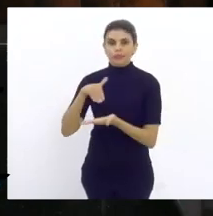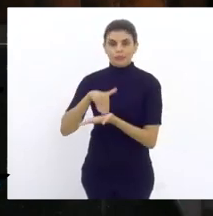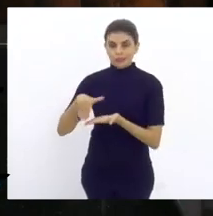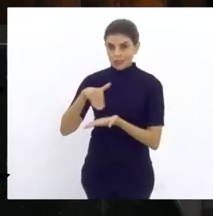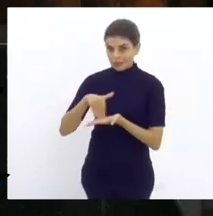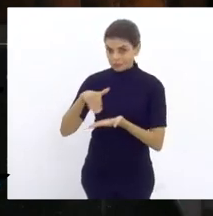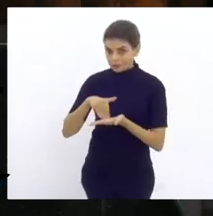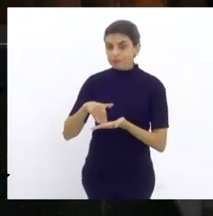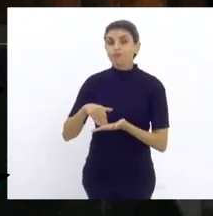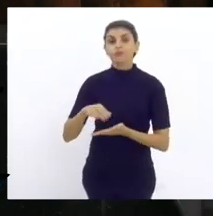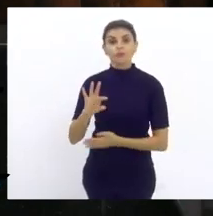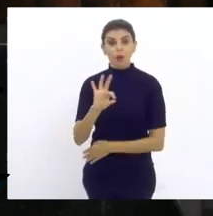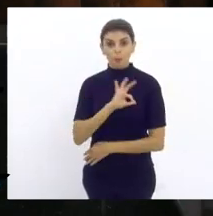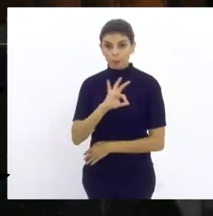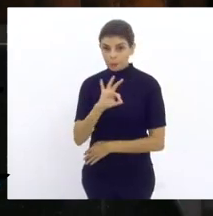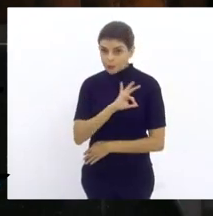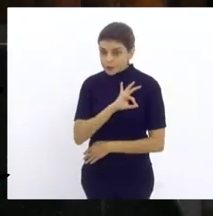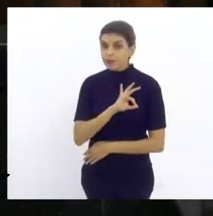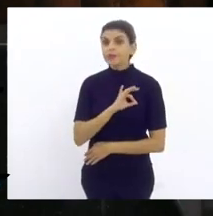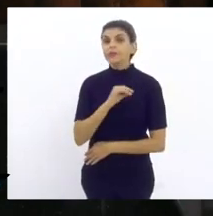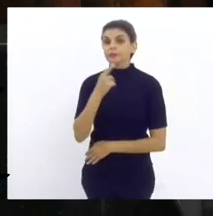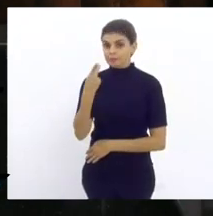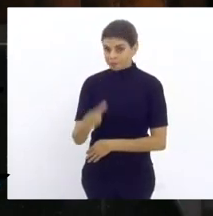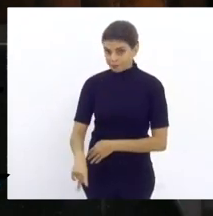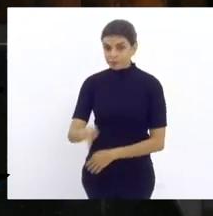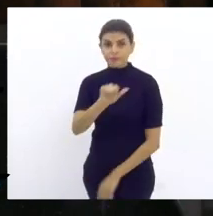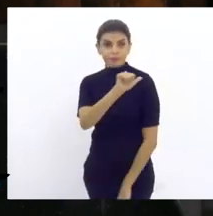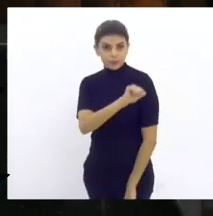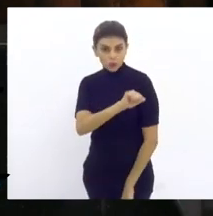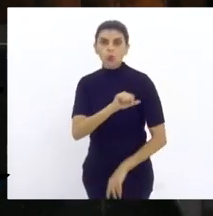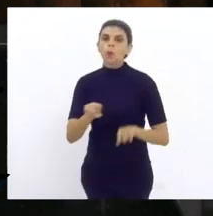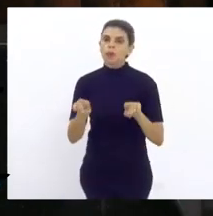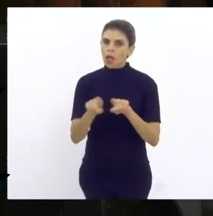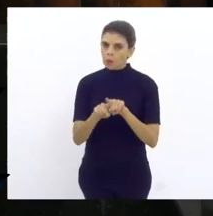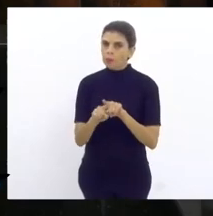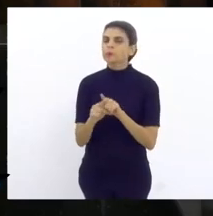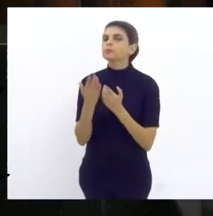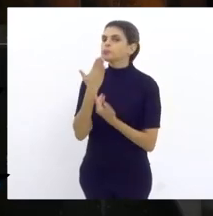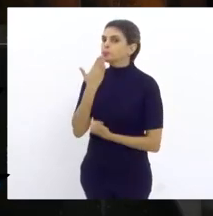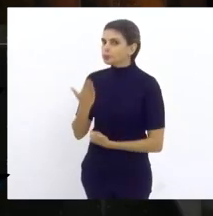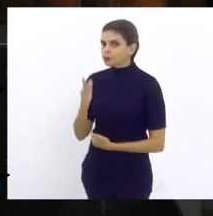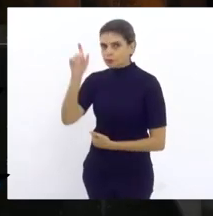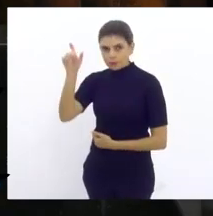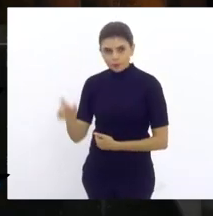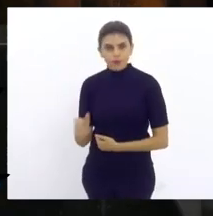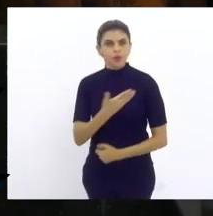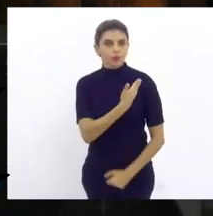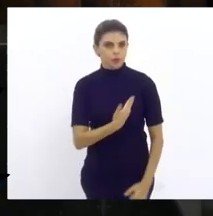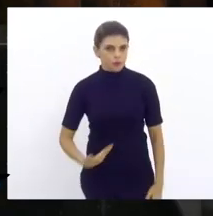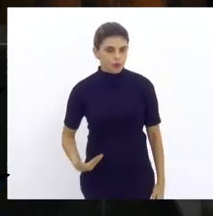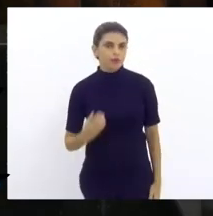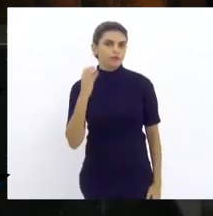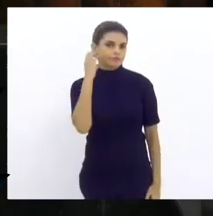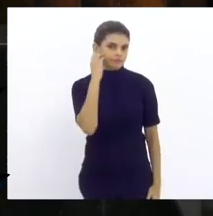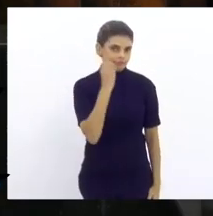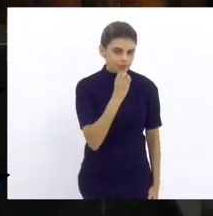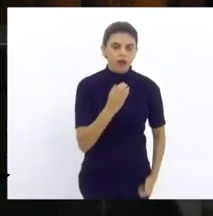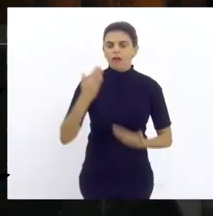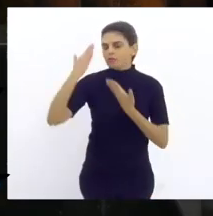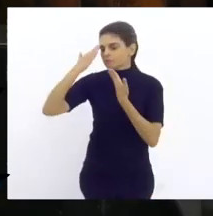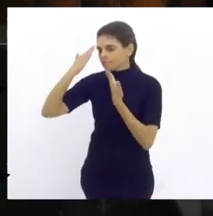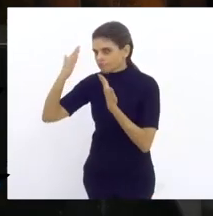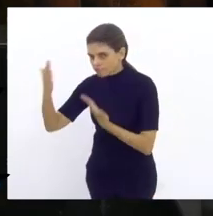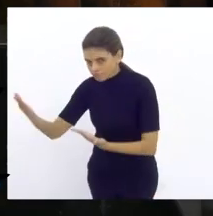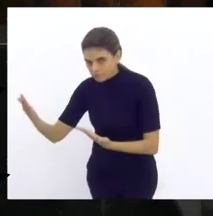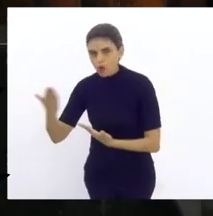polícia do estado do Rio de Janeiro e ao governador Cláudio Castro. Então eu quero agradecer ao governador, agradecer ao secretário de